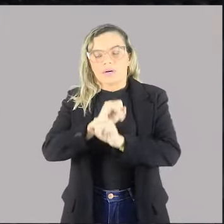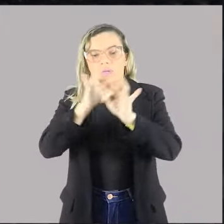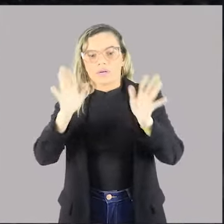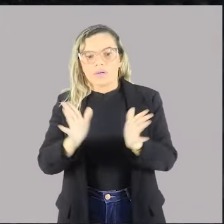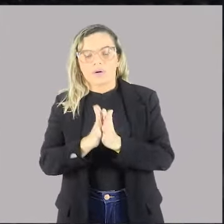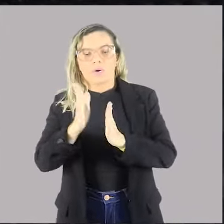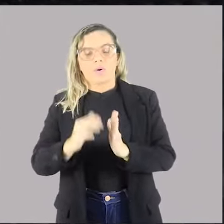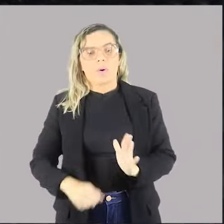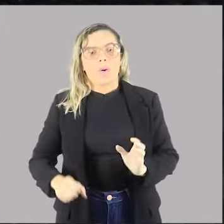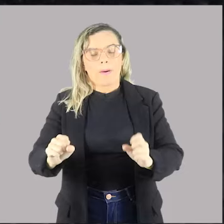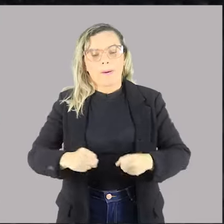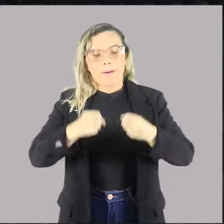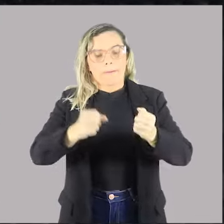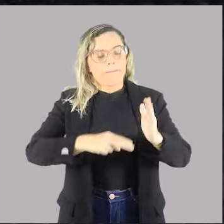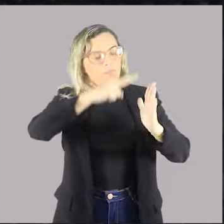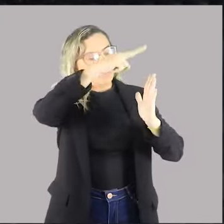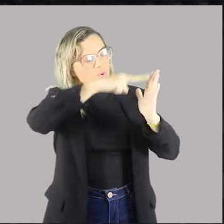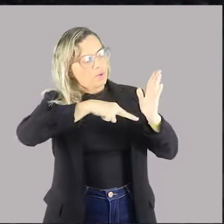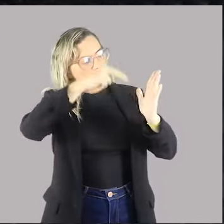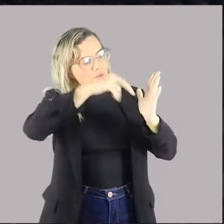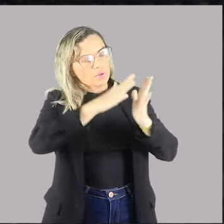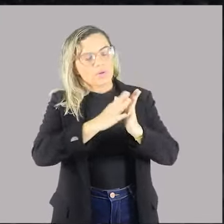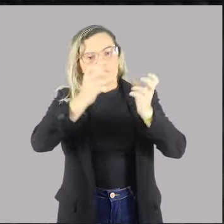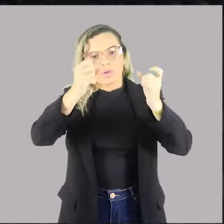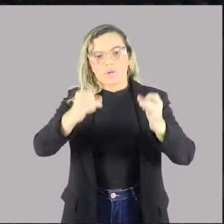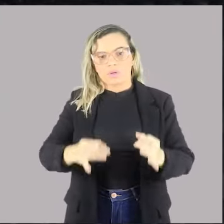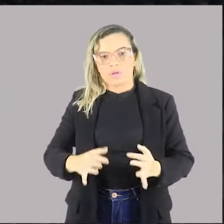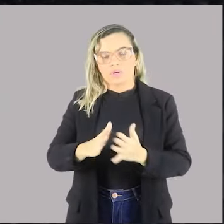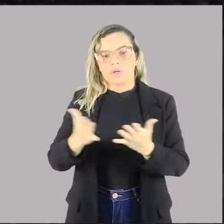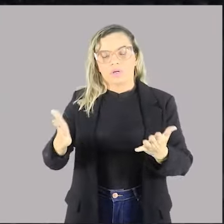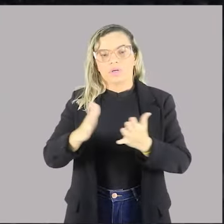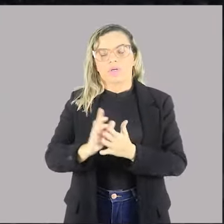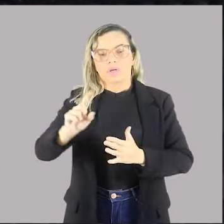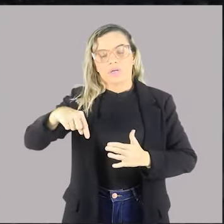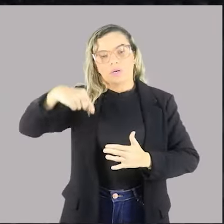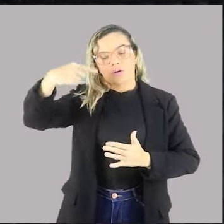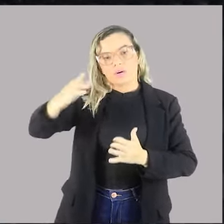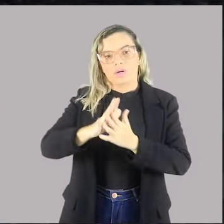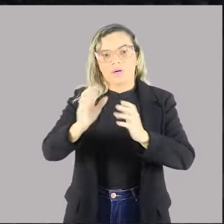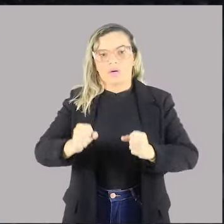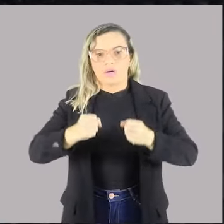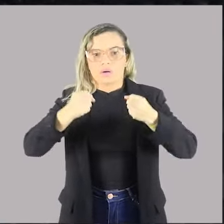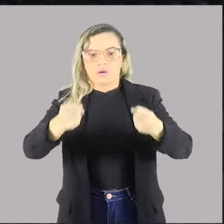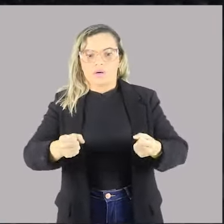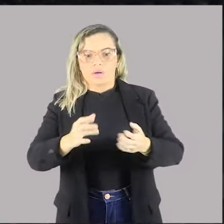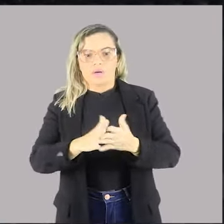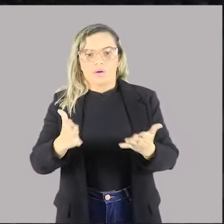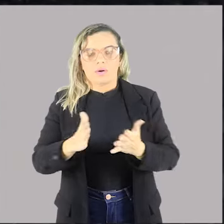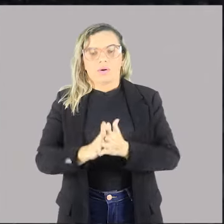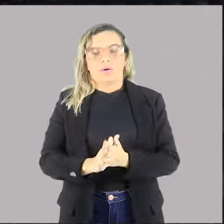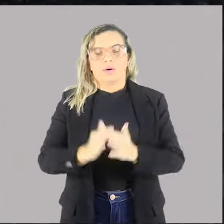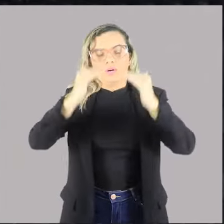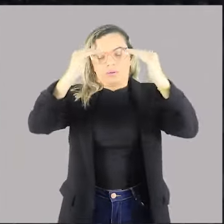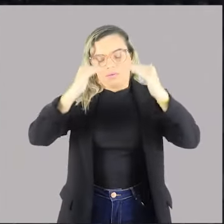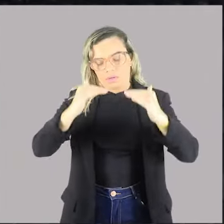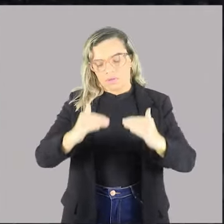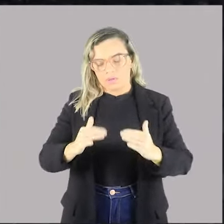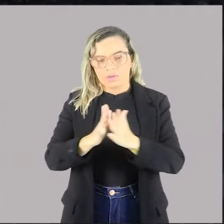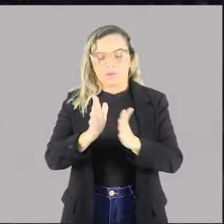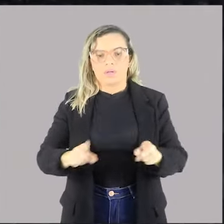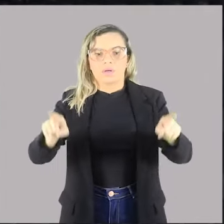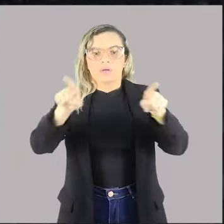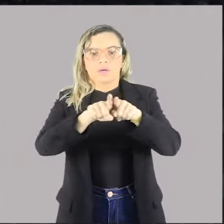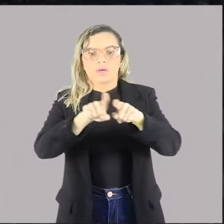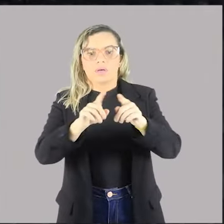pelo poder normativo que nós já observamos, pelo poder que vamos trabalhar em seguida, que é o poder hierárquico, também pelo